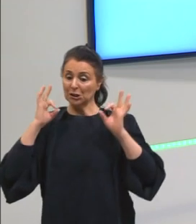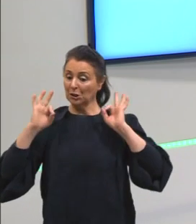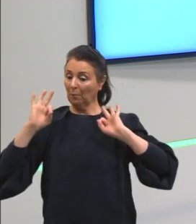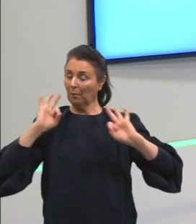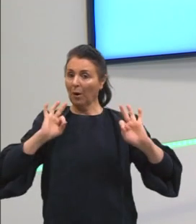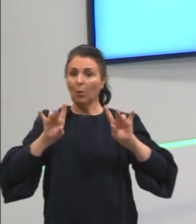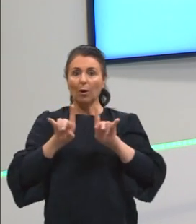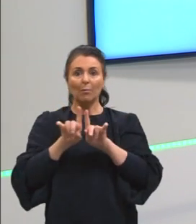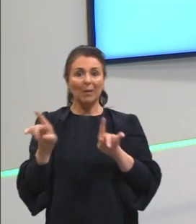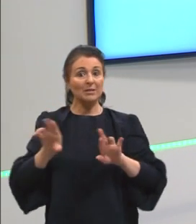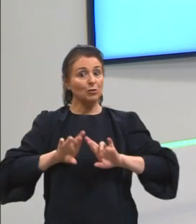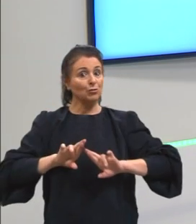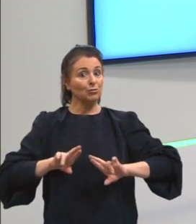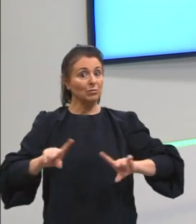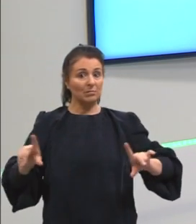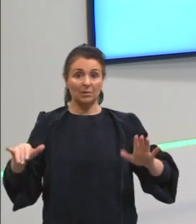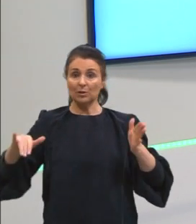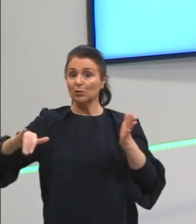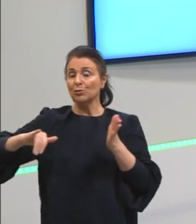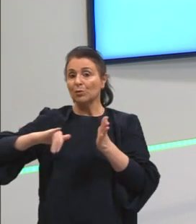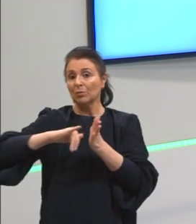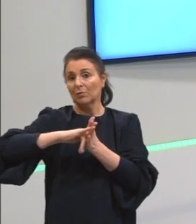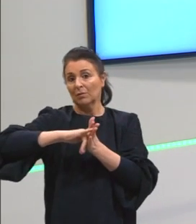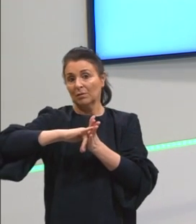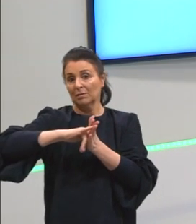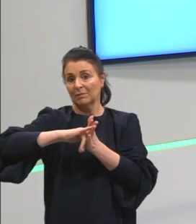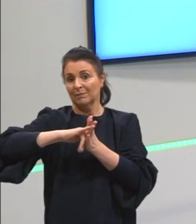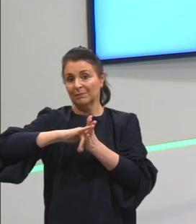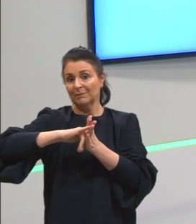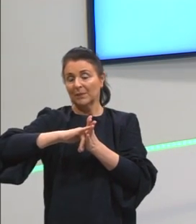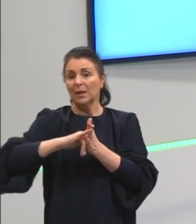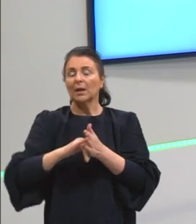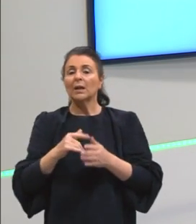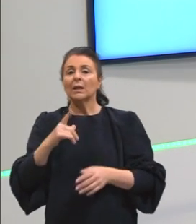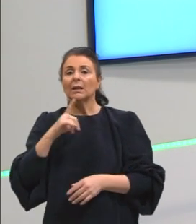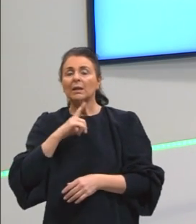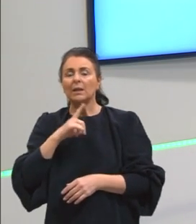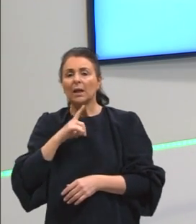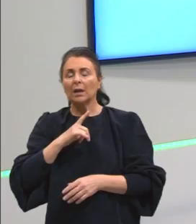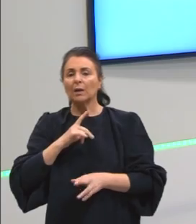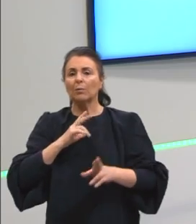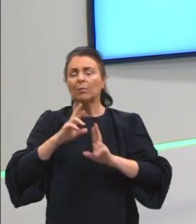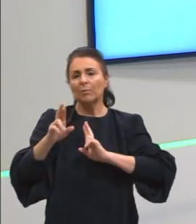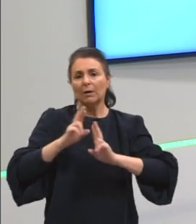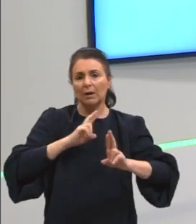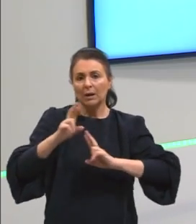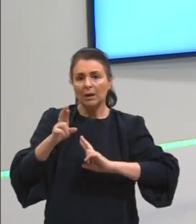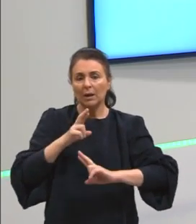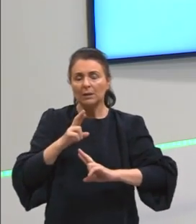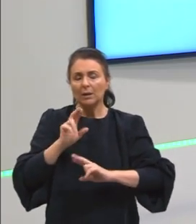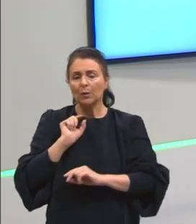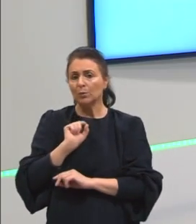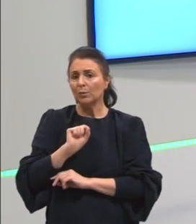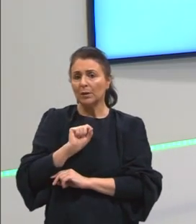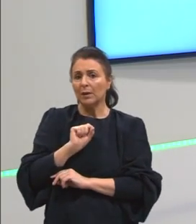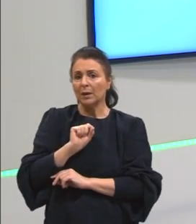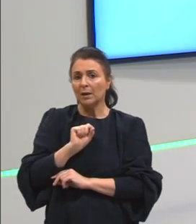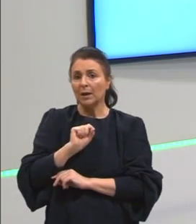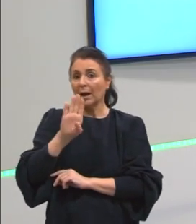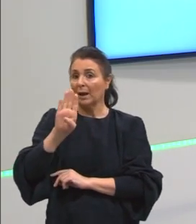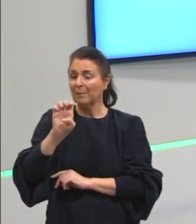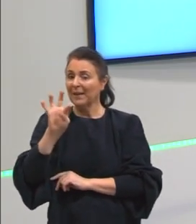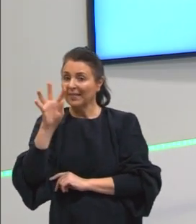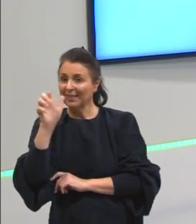grande que nem Nova Iorque, certo? Aí depois tu tem, então, ela se relaciona justamente com essa questão beta.